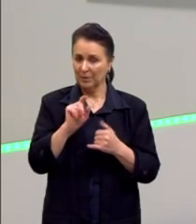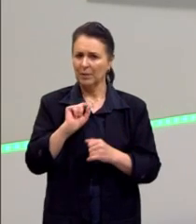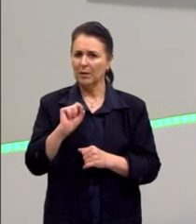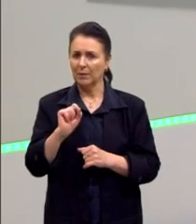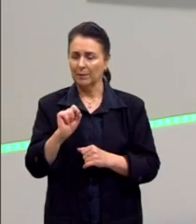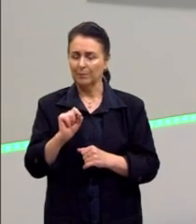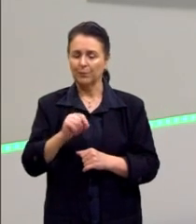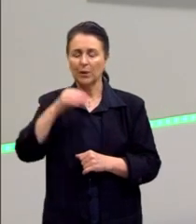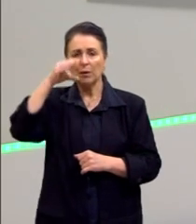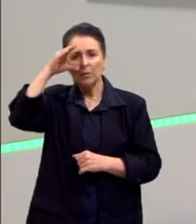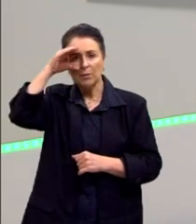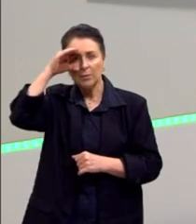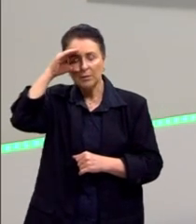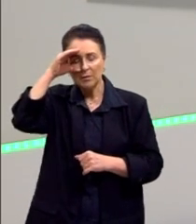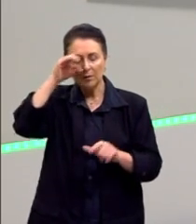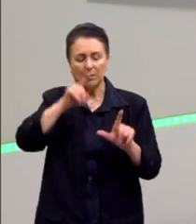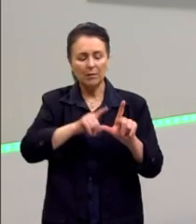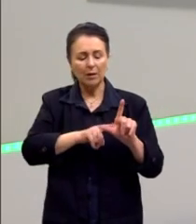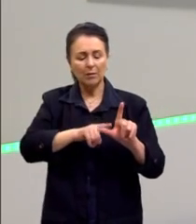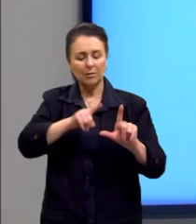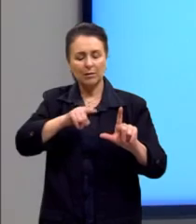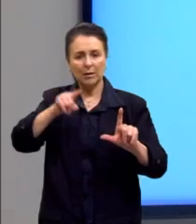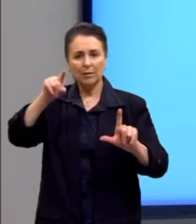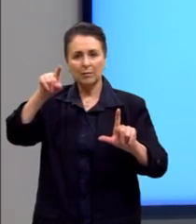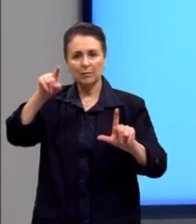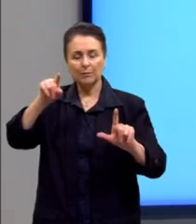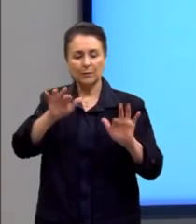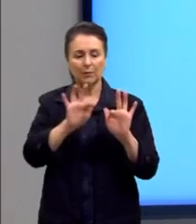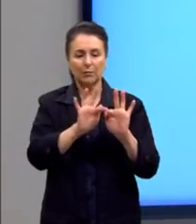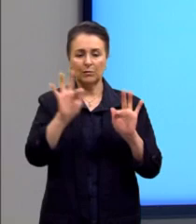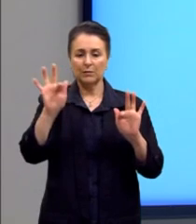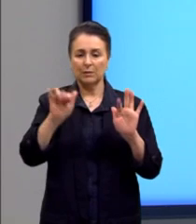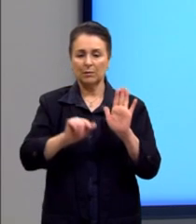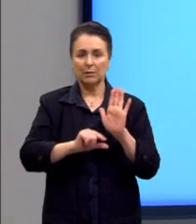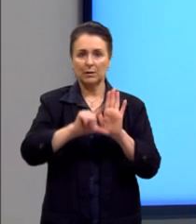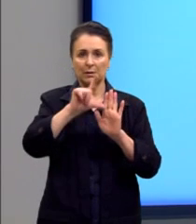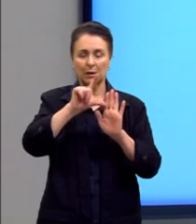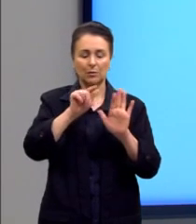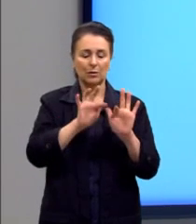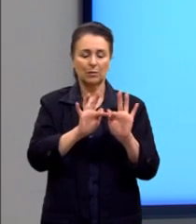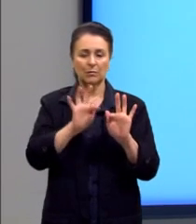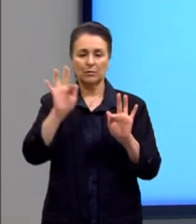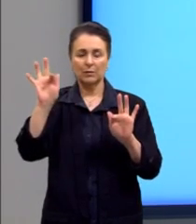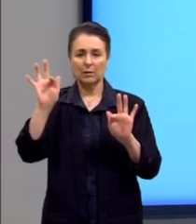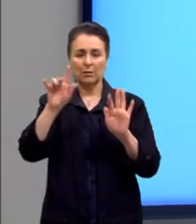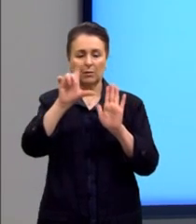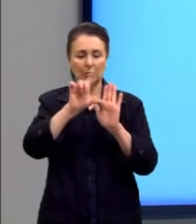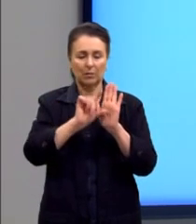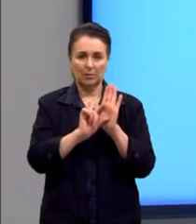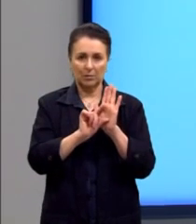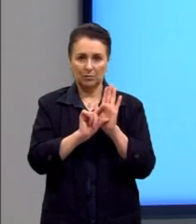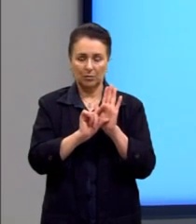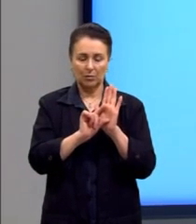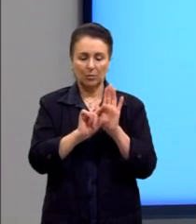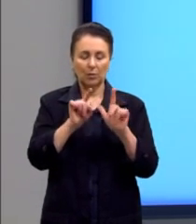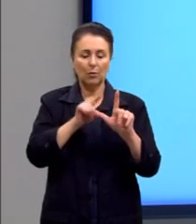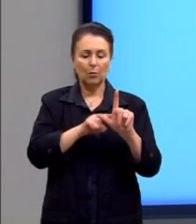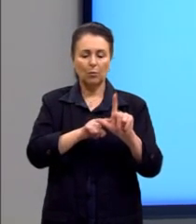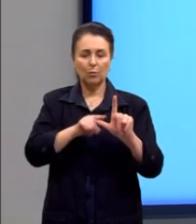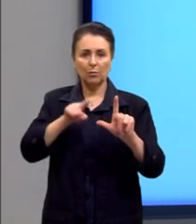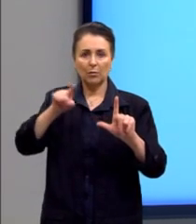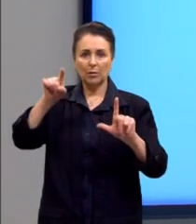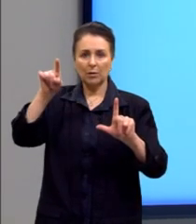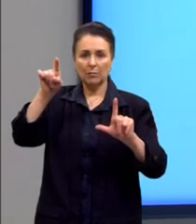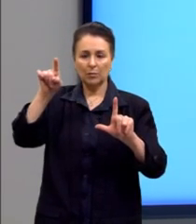que, nós observarmos o gráfico, tanto da função crescente, quanto da função decrescente, o gráfico, ele fica